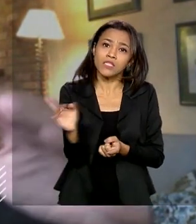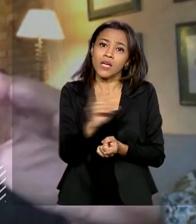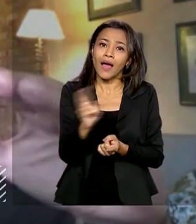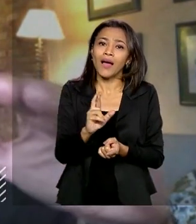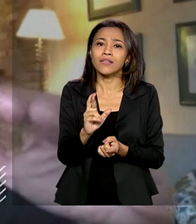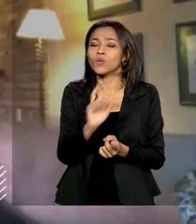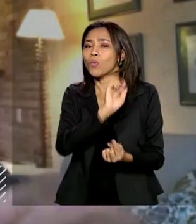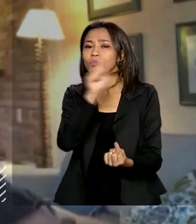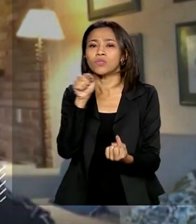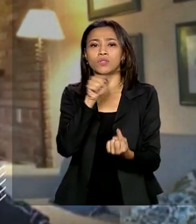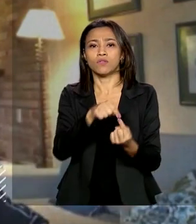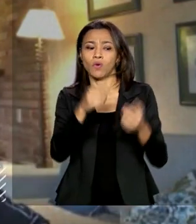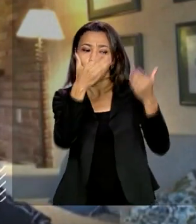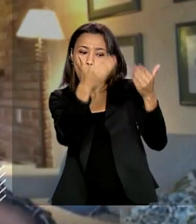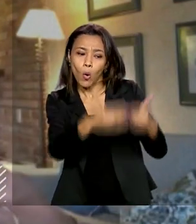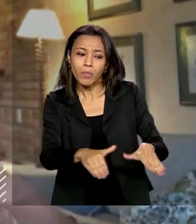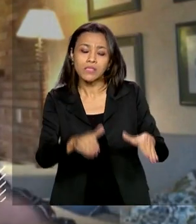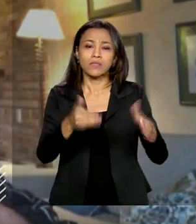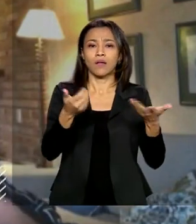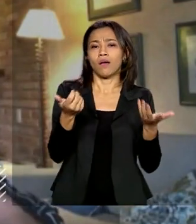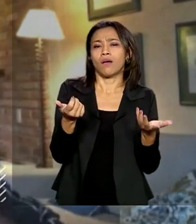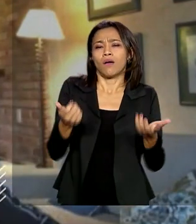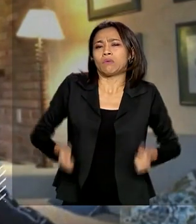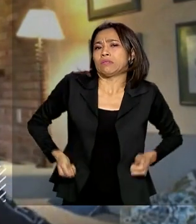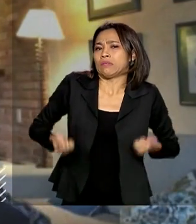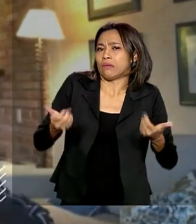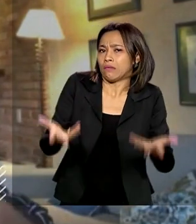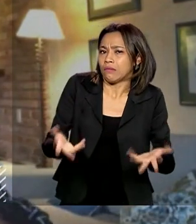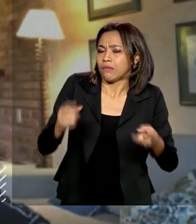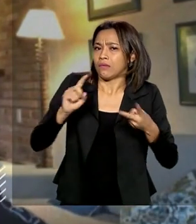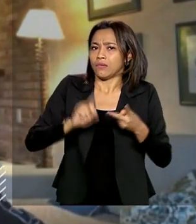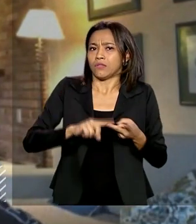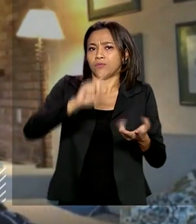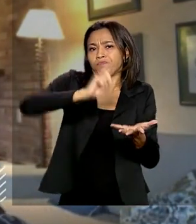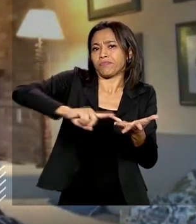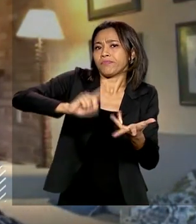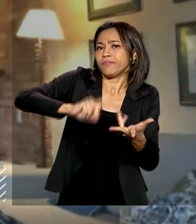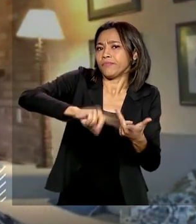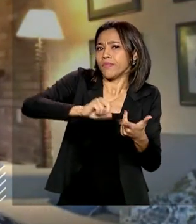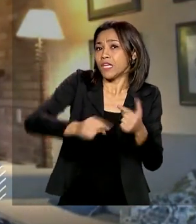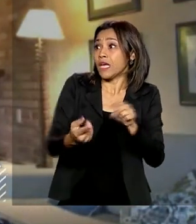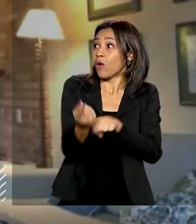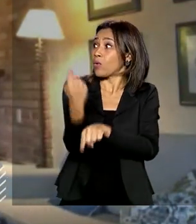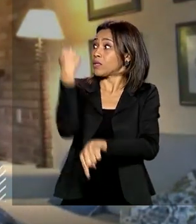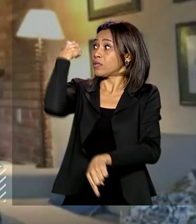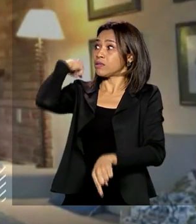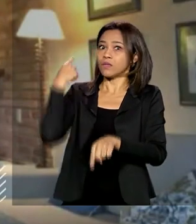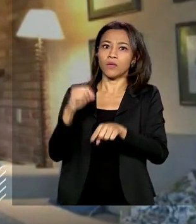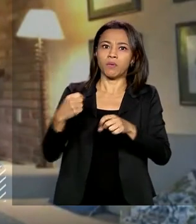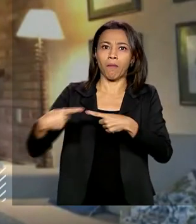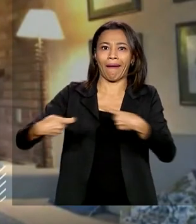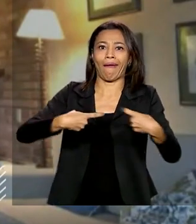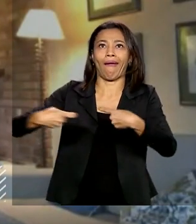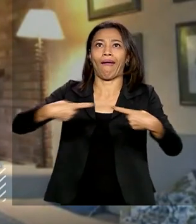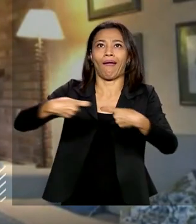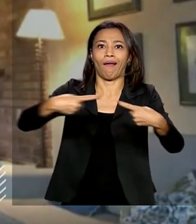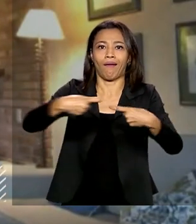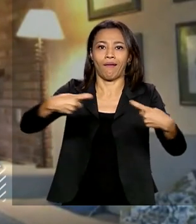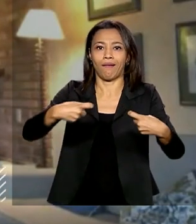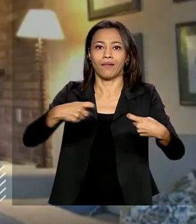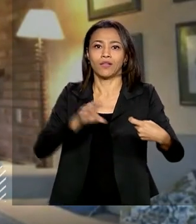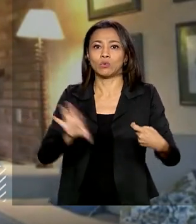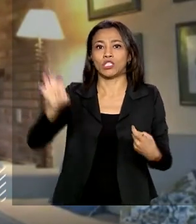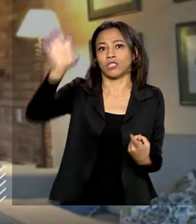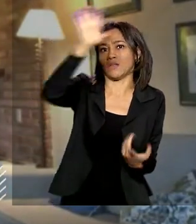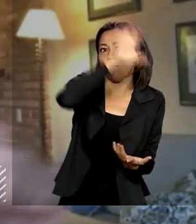compensar as perdas da farra que foi a guerra fiscal promovida pelos Estados. E